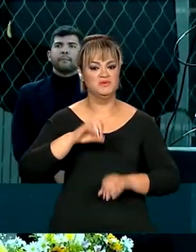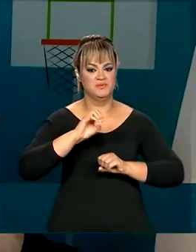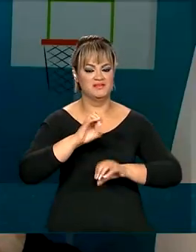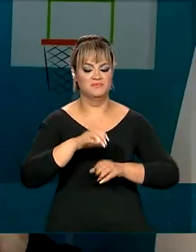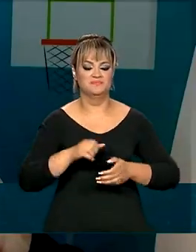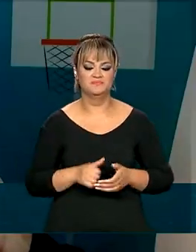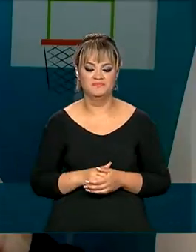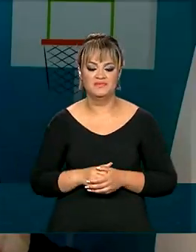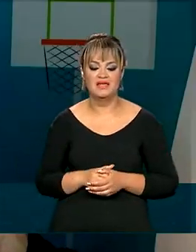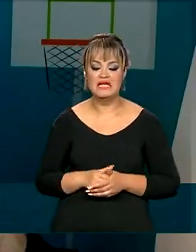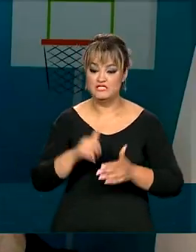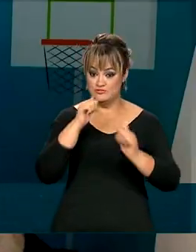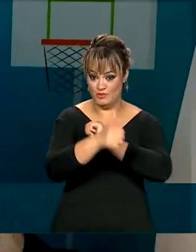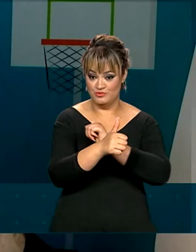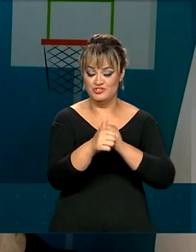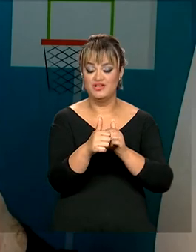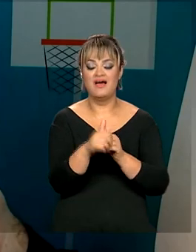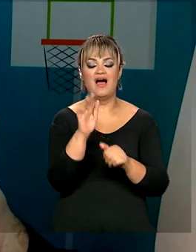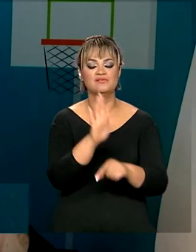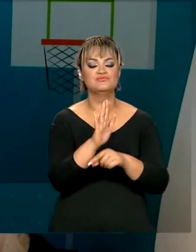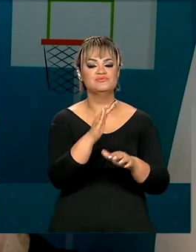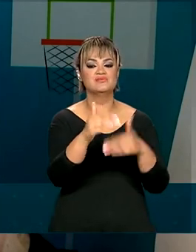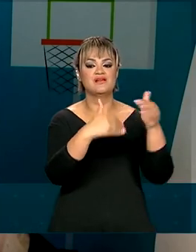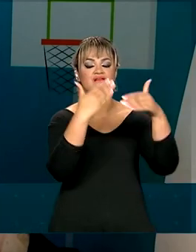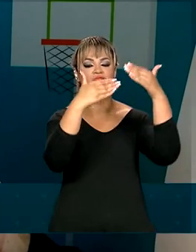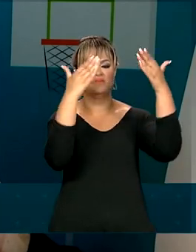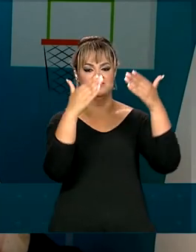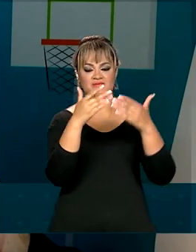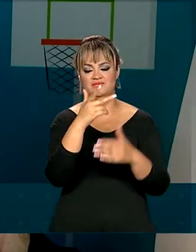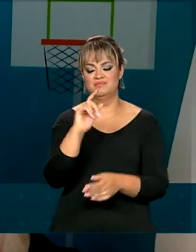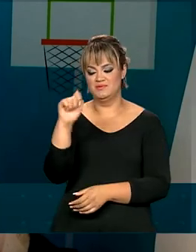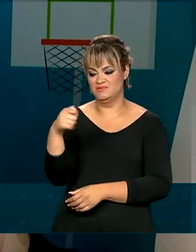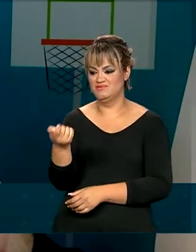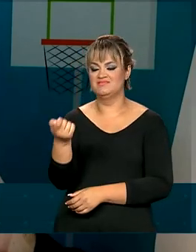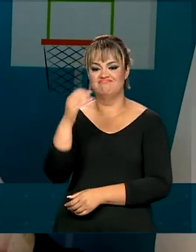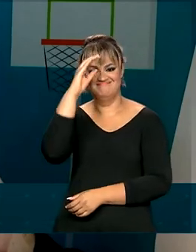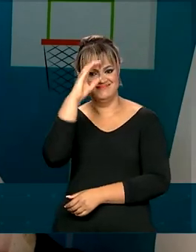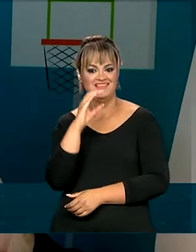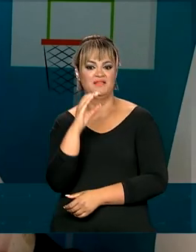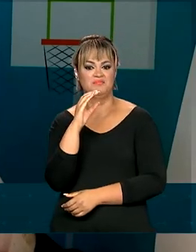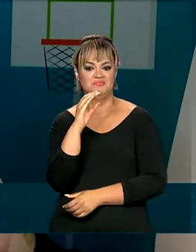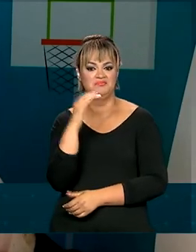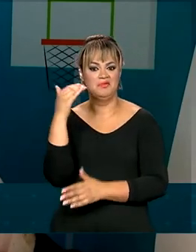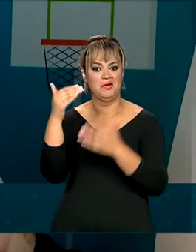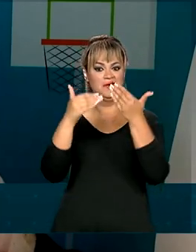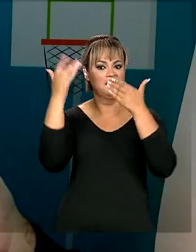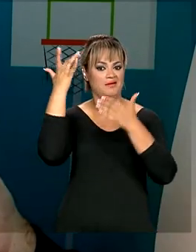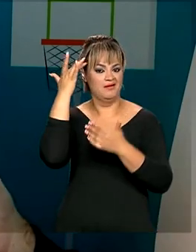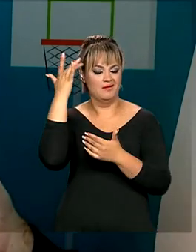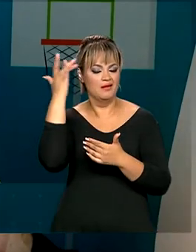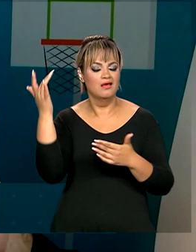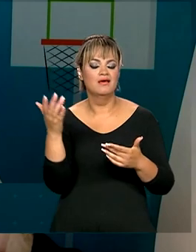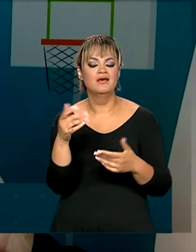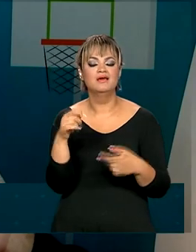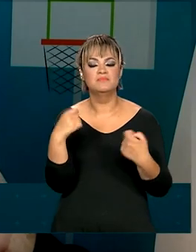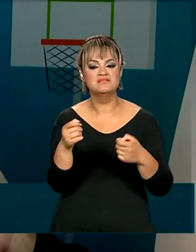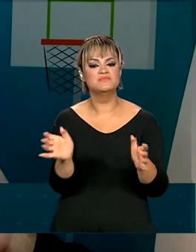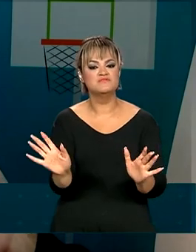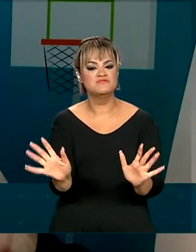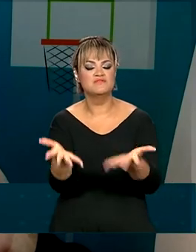Godói. O esporte faz parte da formação do cidadão. E nós precisamos fortalecer a